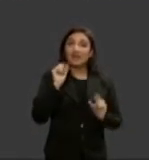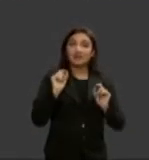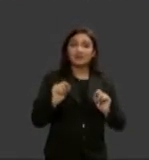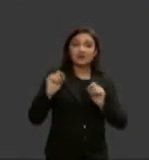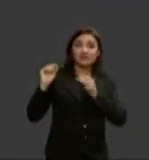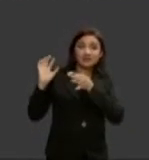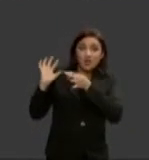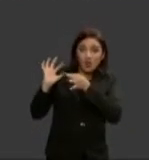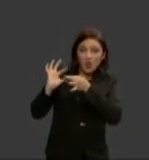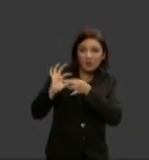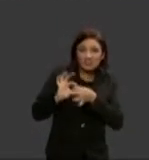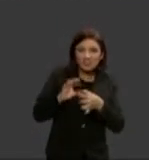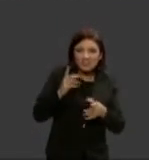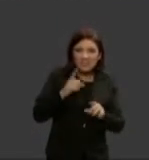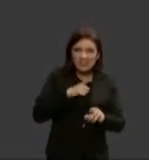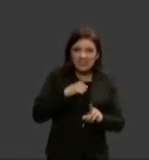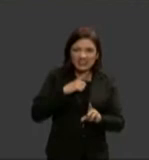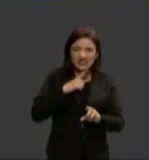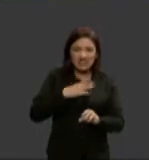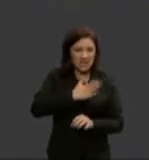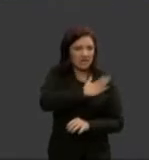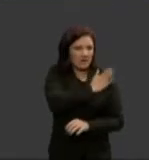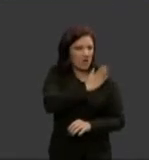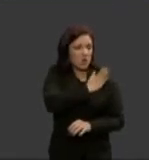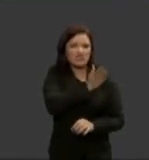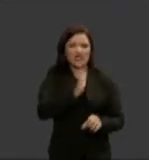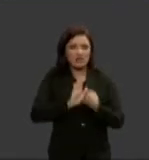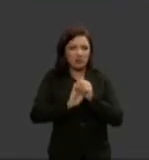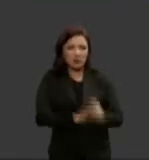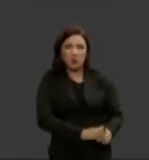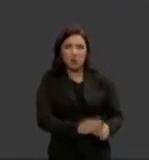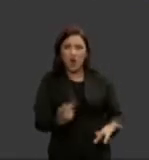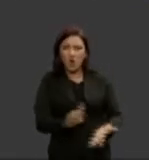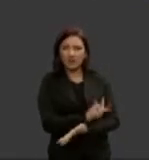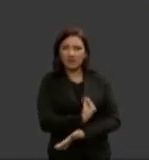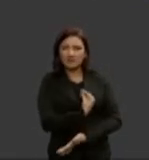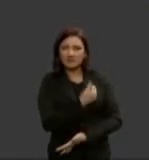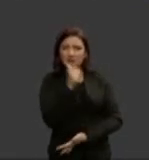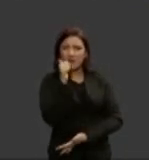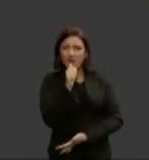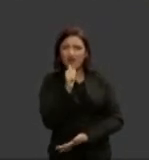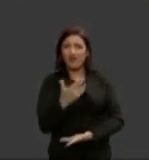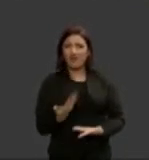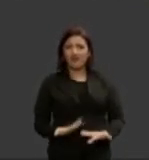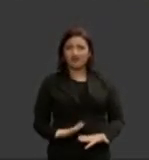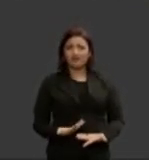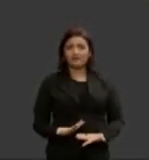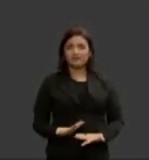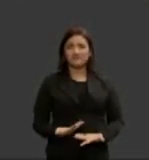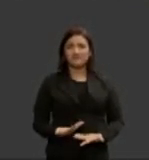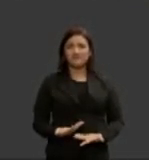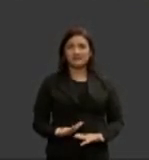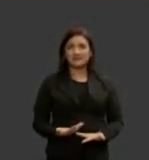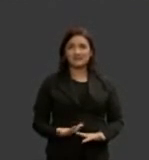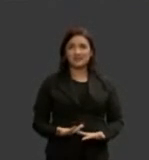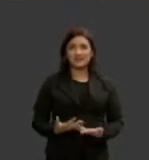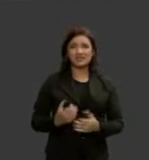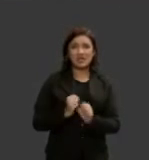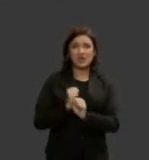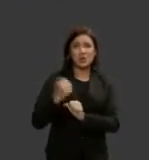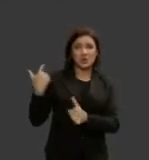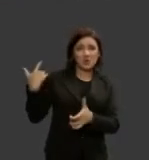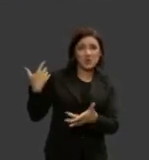discriminatório em que a mulher vive e tem vivido nas últimas décadas